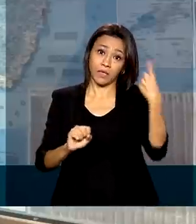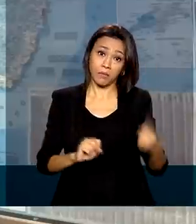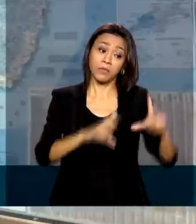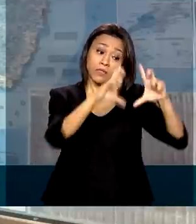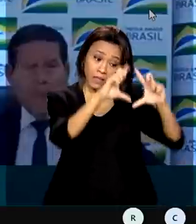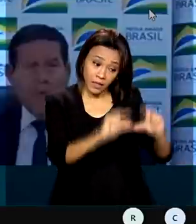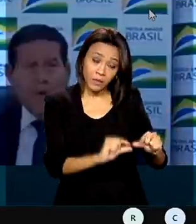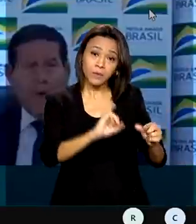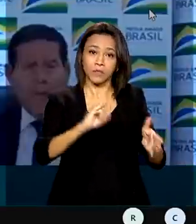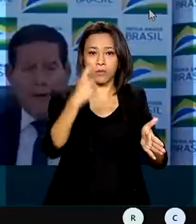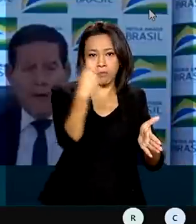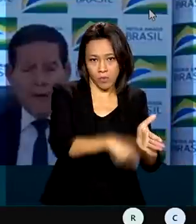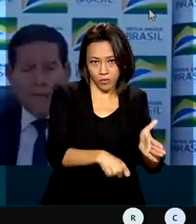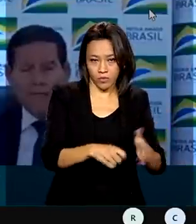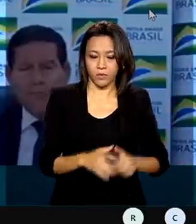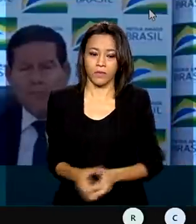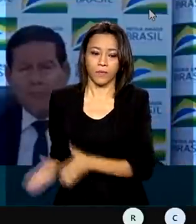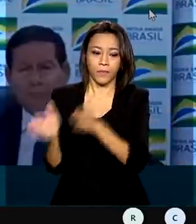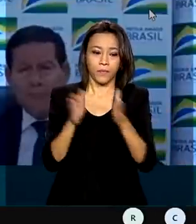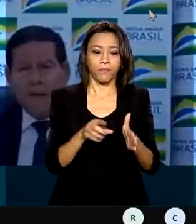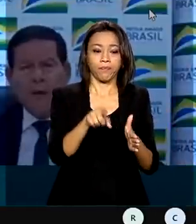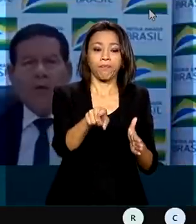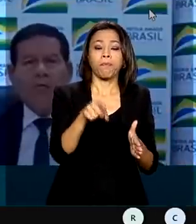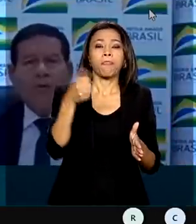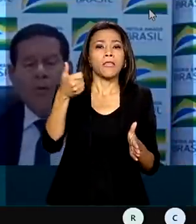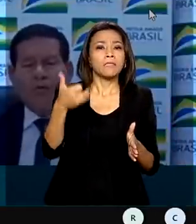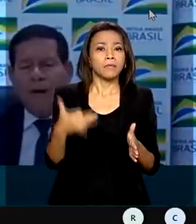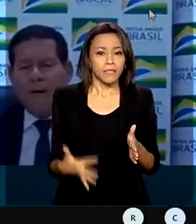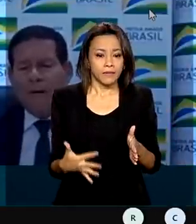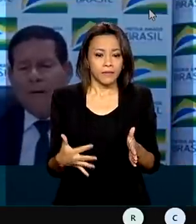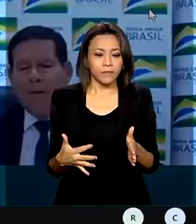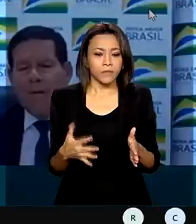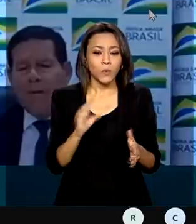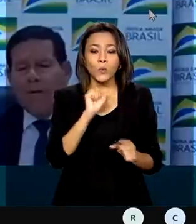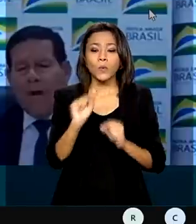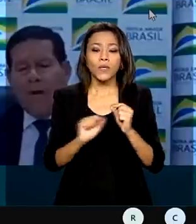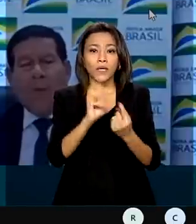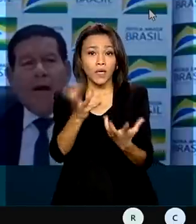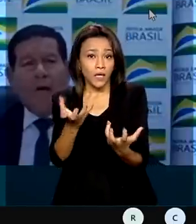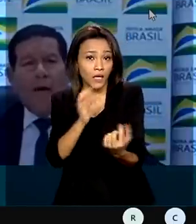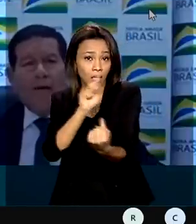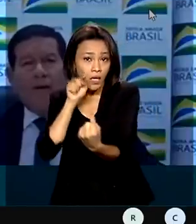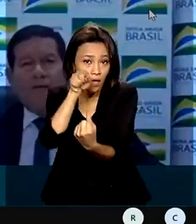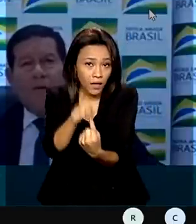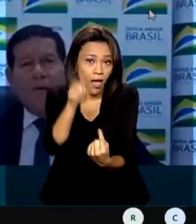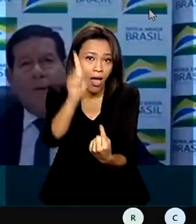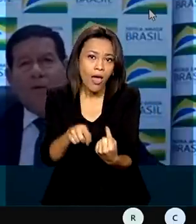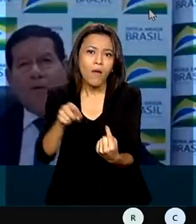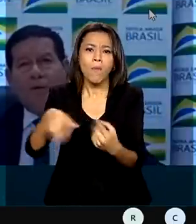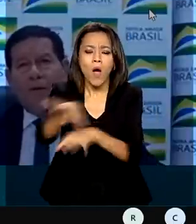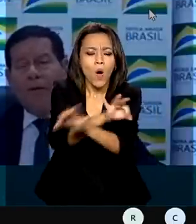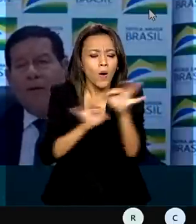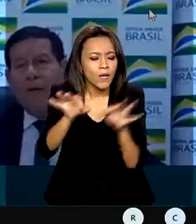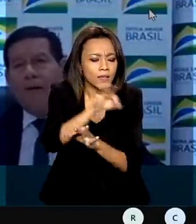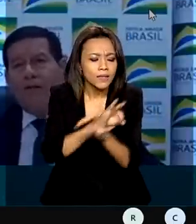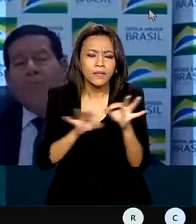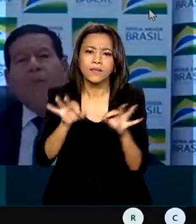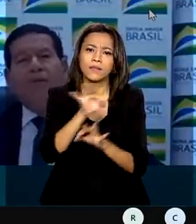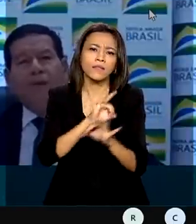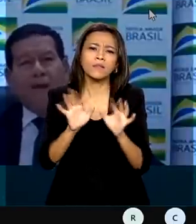impostos. No primeiro momento, o que se busca é uma reorganização, de modo que